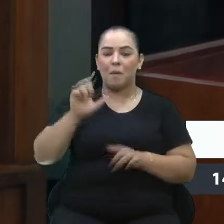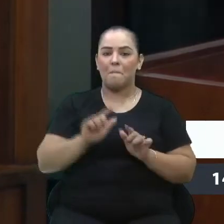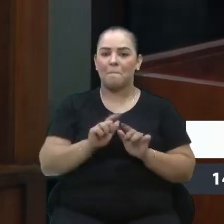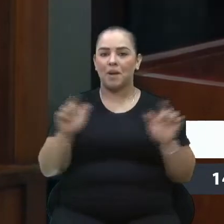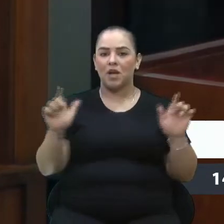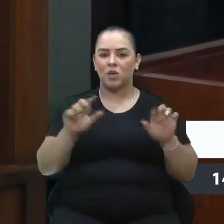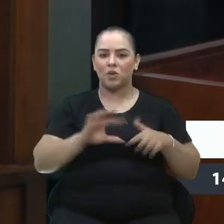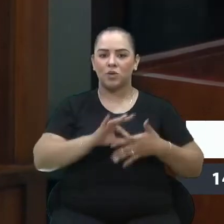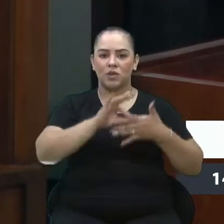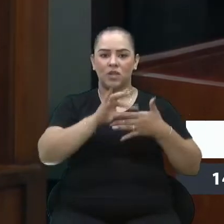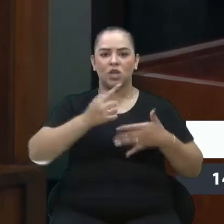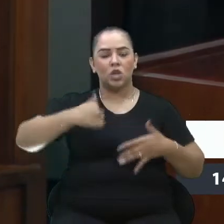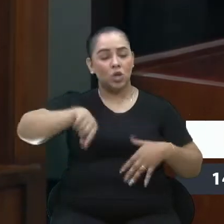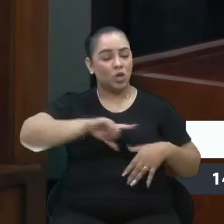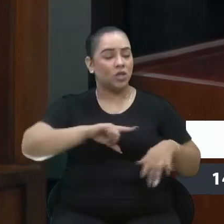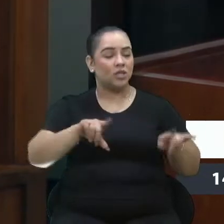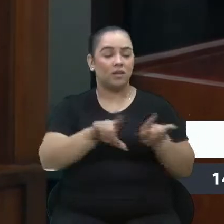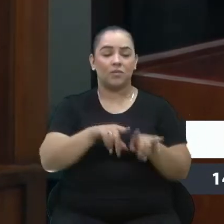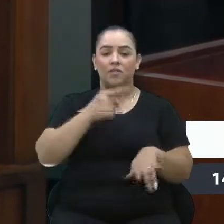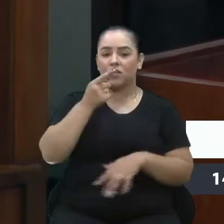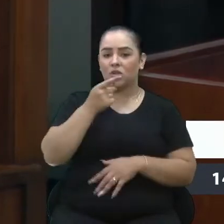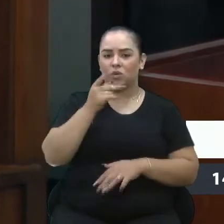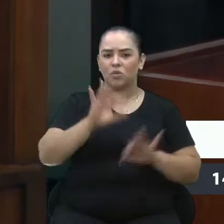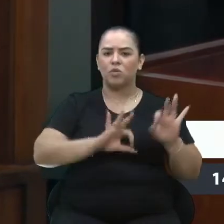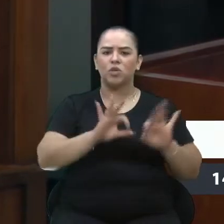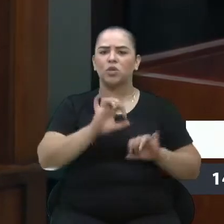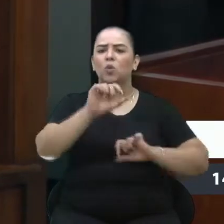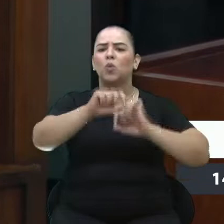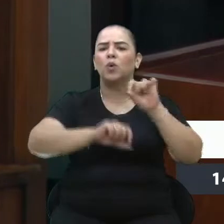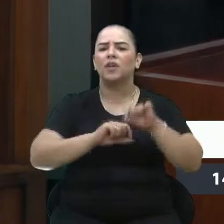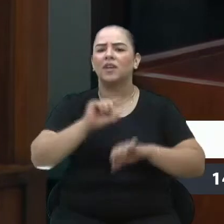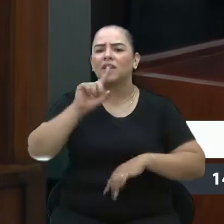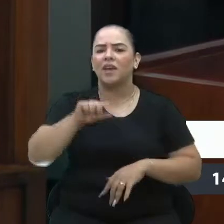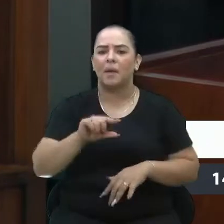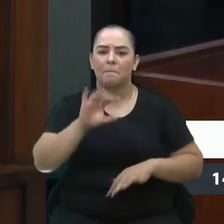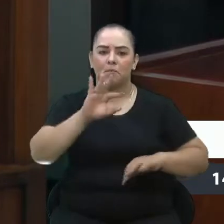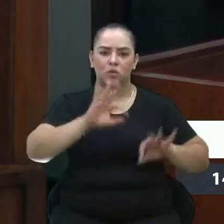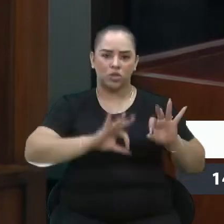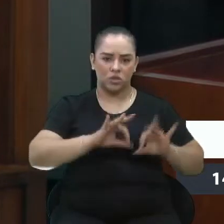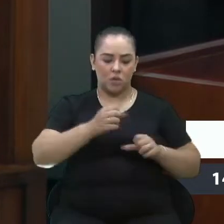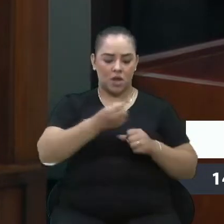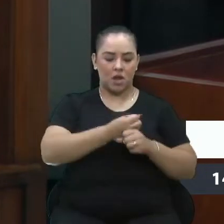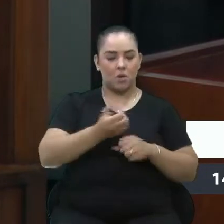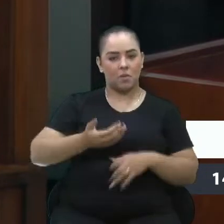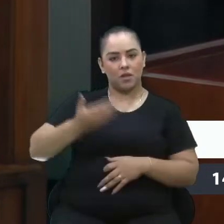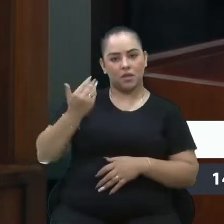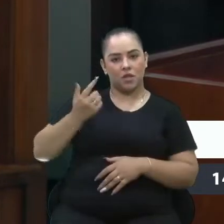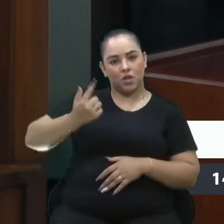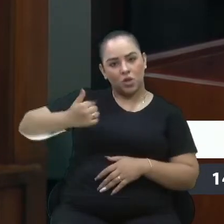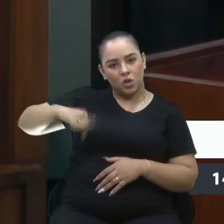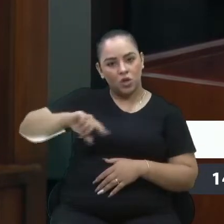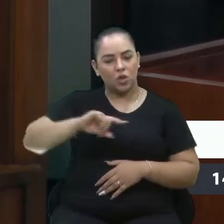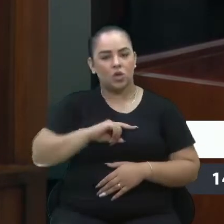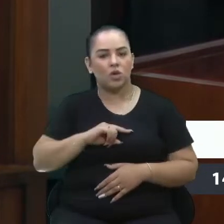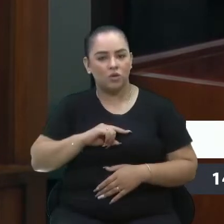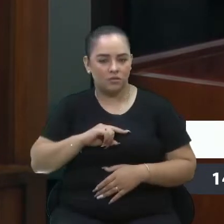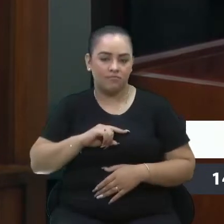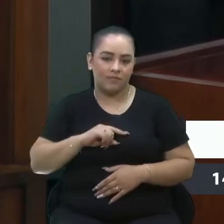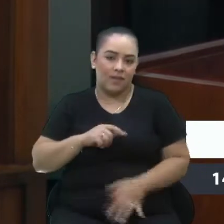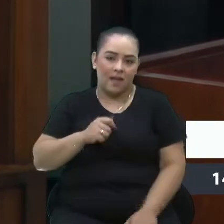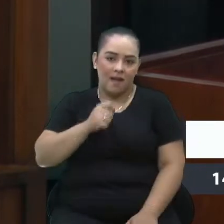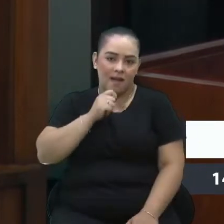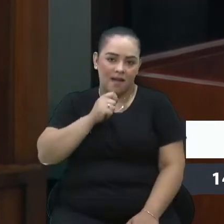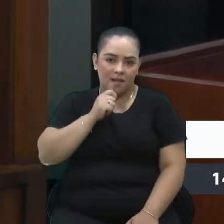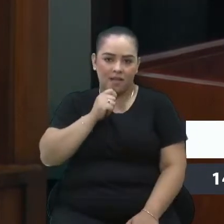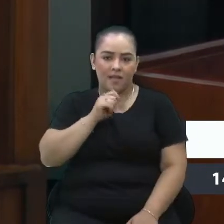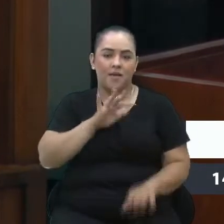A gente tratou, inclusive, sobre a questão dos projetos. O que são os projetos? No ano passado, nós estávamos ainda em